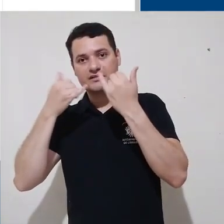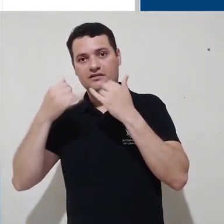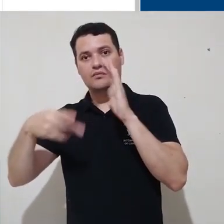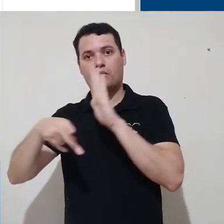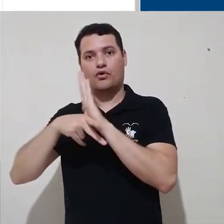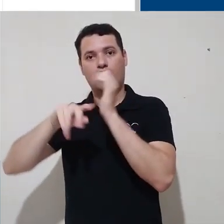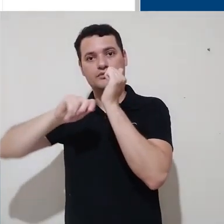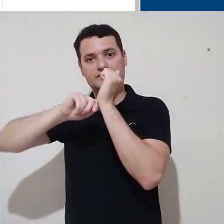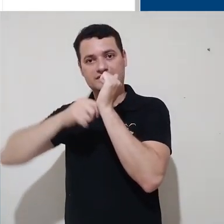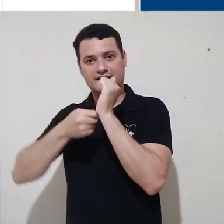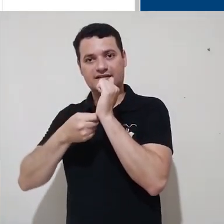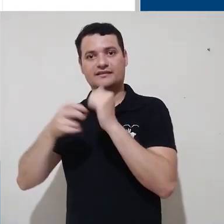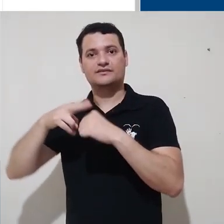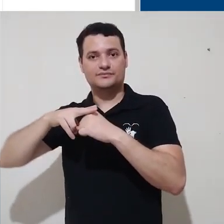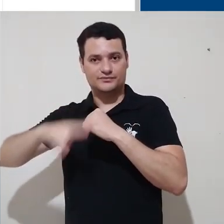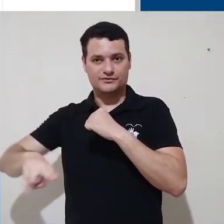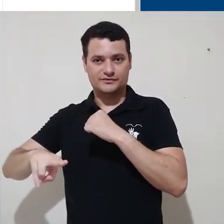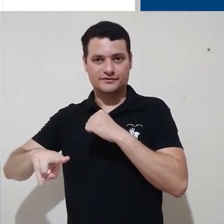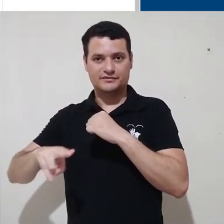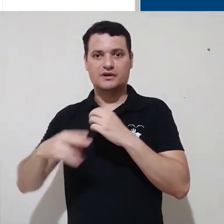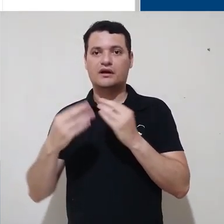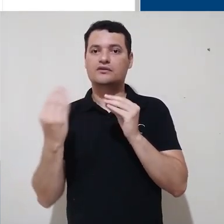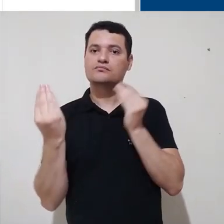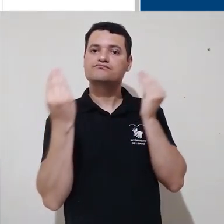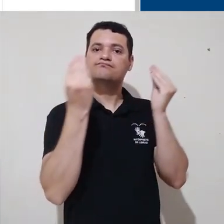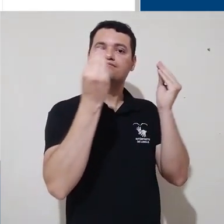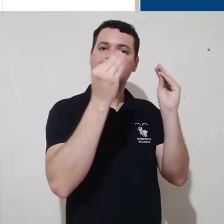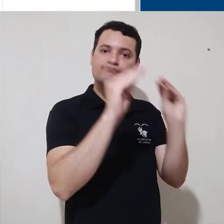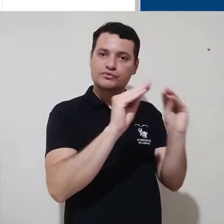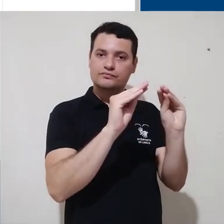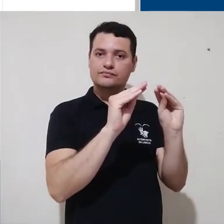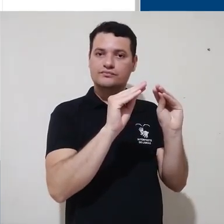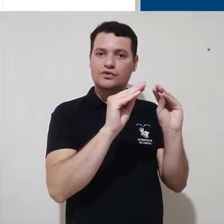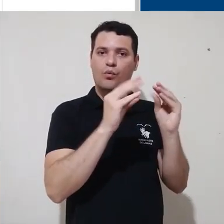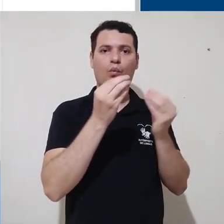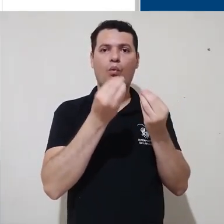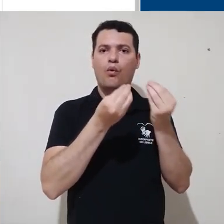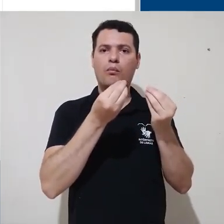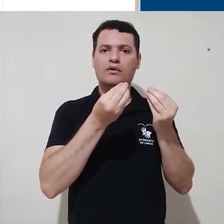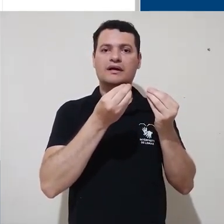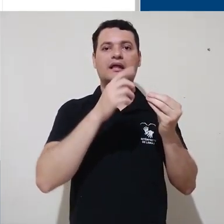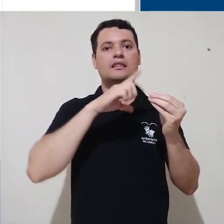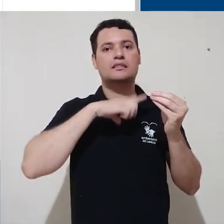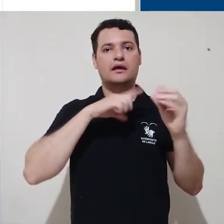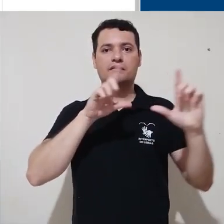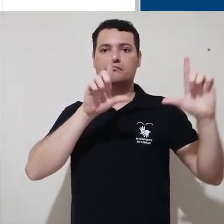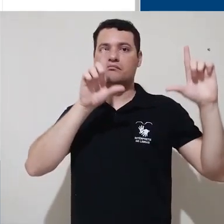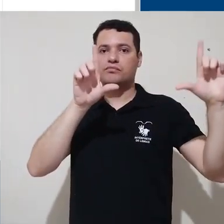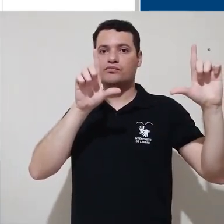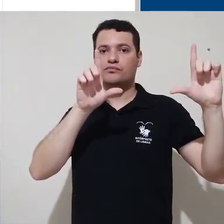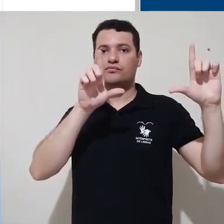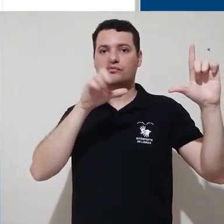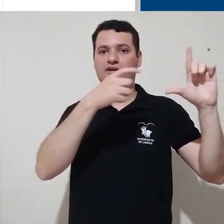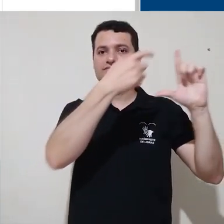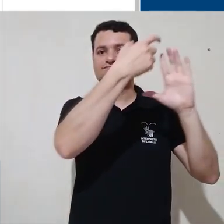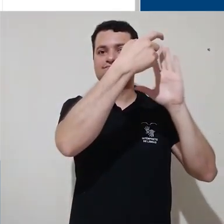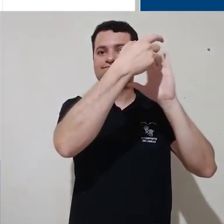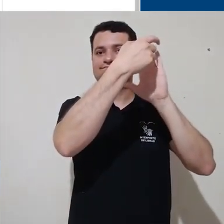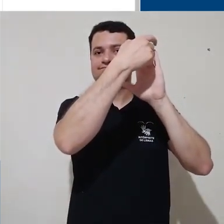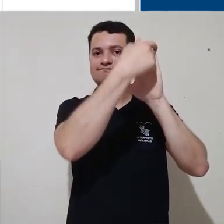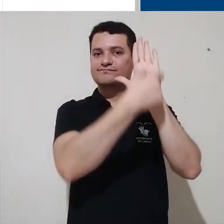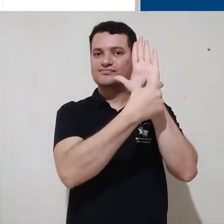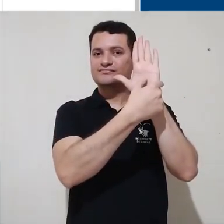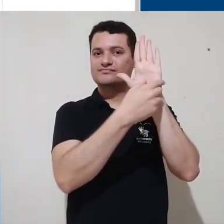credenciais de acesso e você pode colocar suas credenciais acesso no painel de login, que é